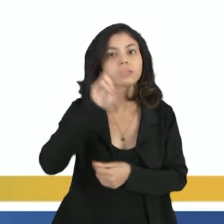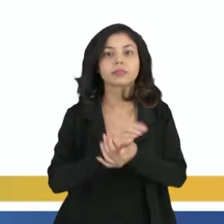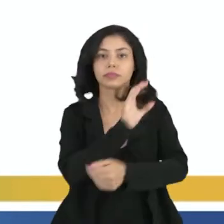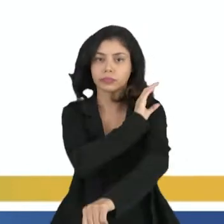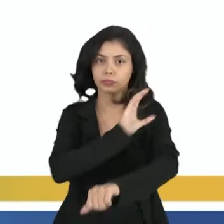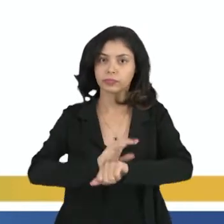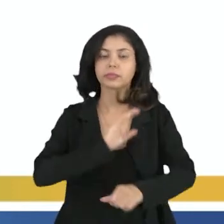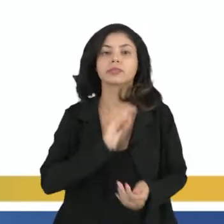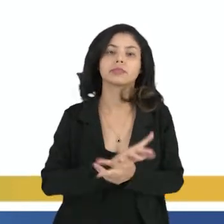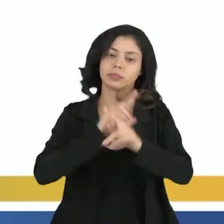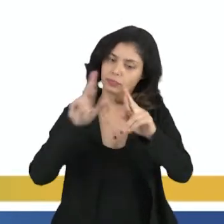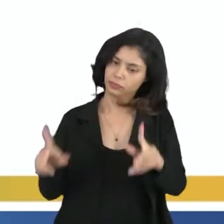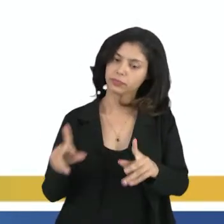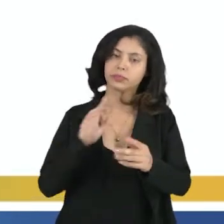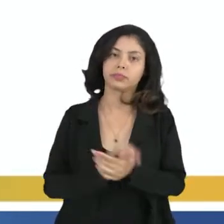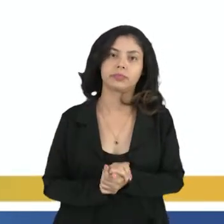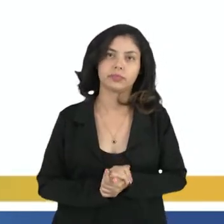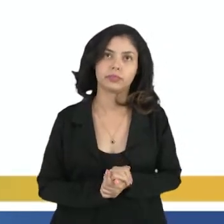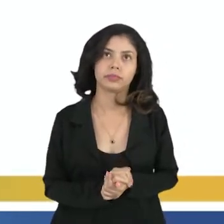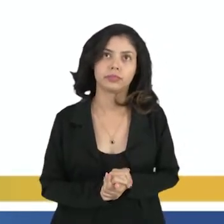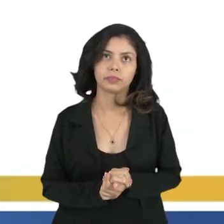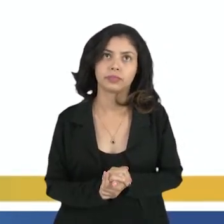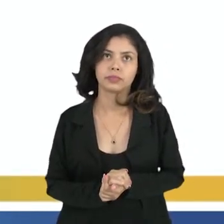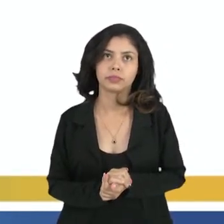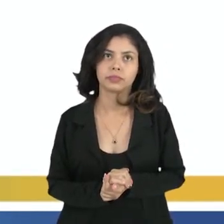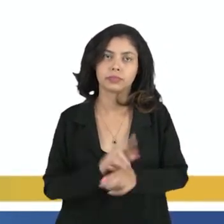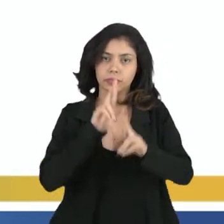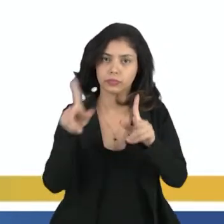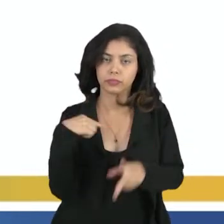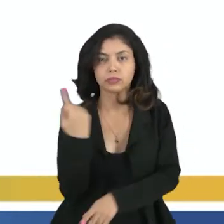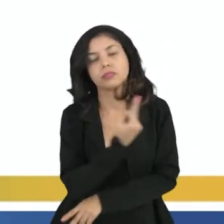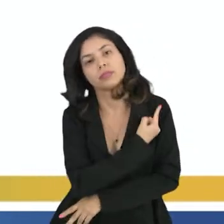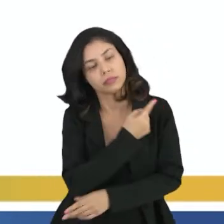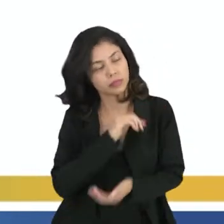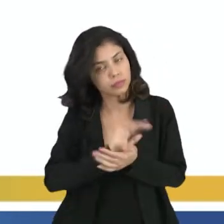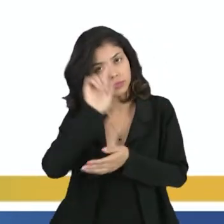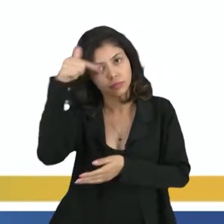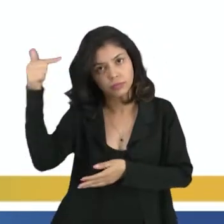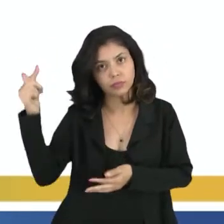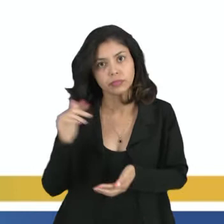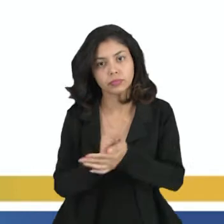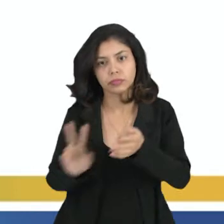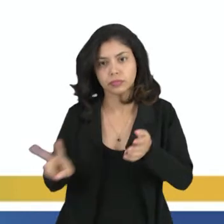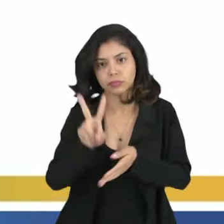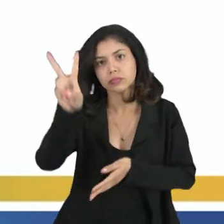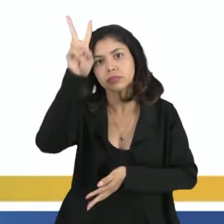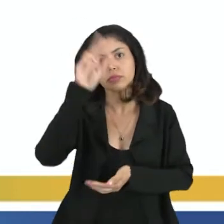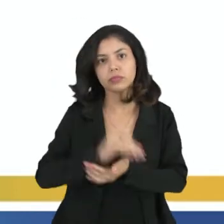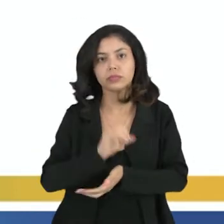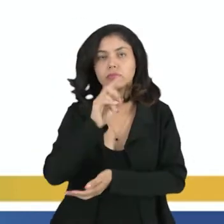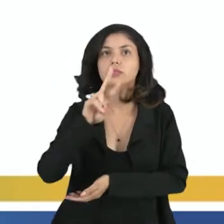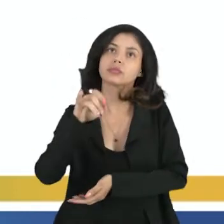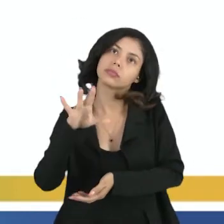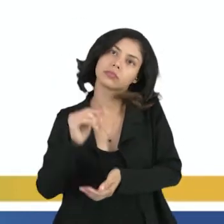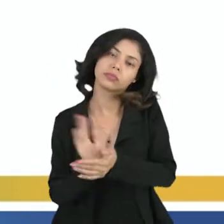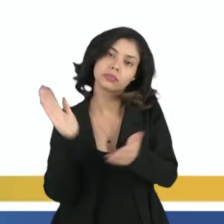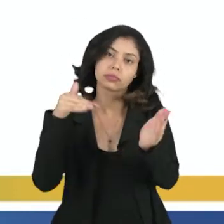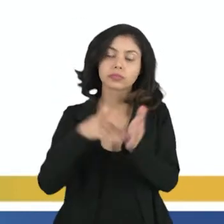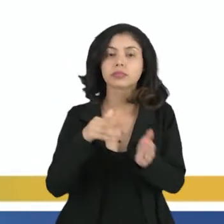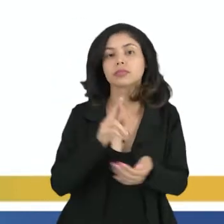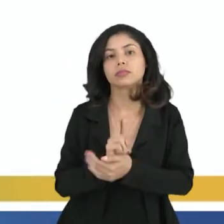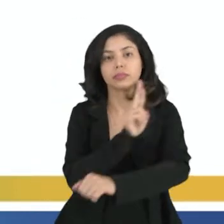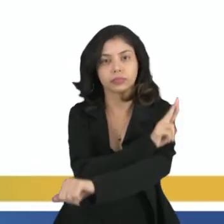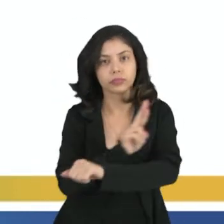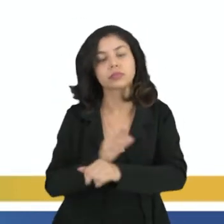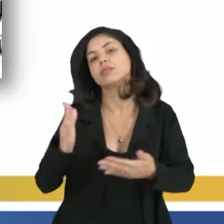culturas diferentes, que são diferentes da nossa, que tem outros valores, outros dogmas, até religiosos, que algumas